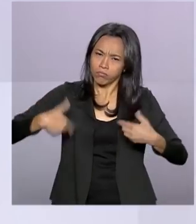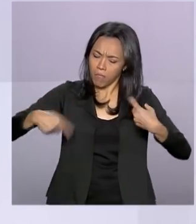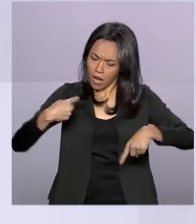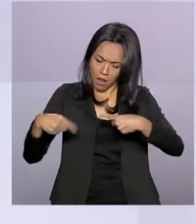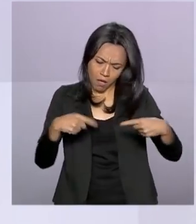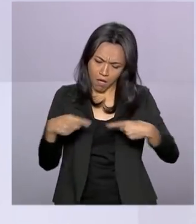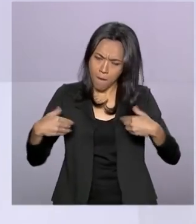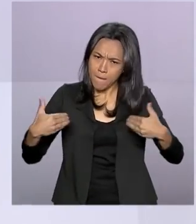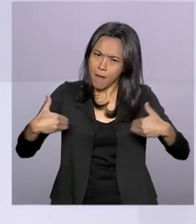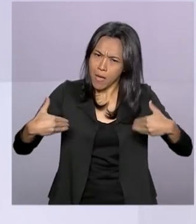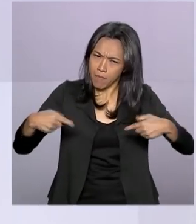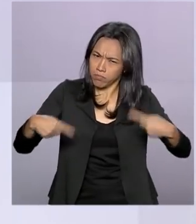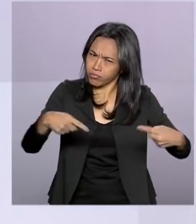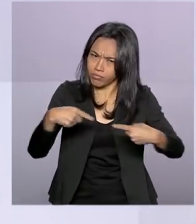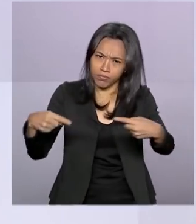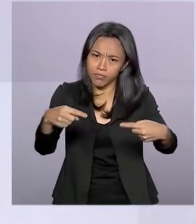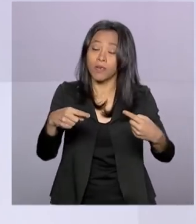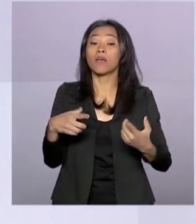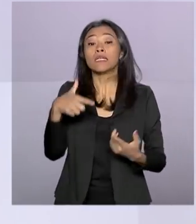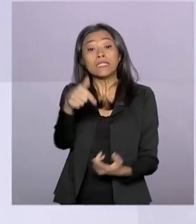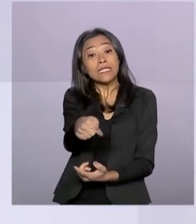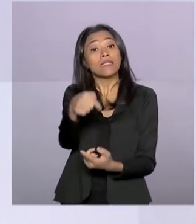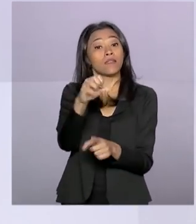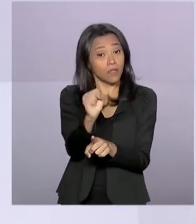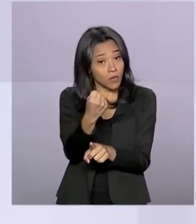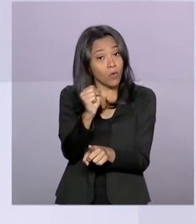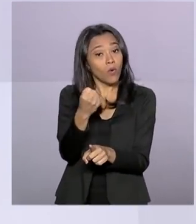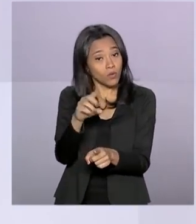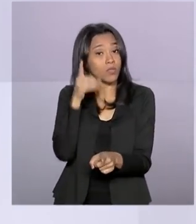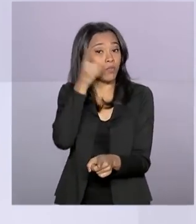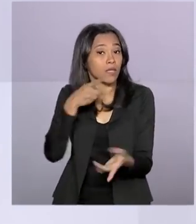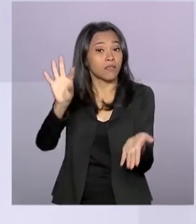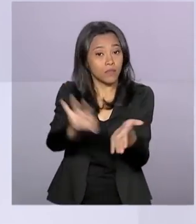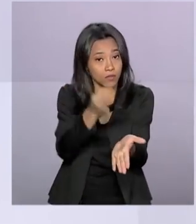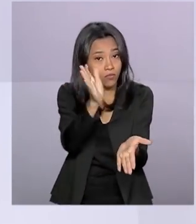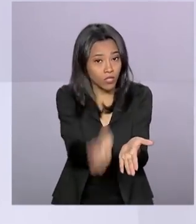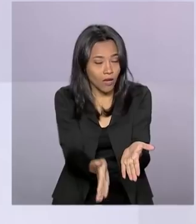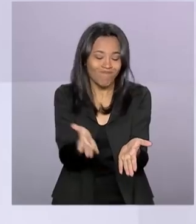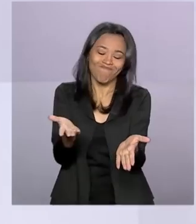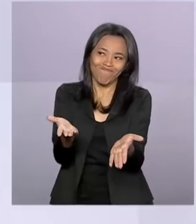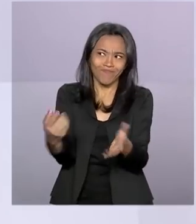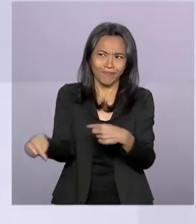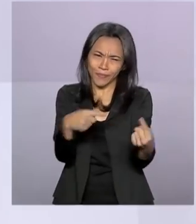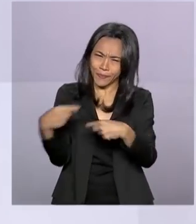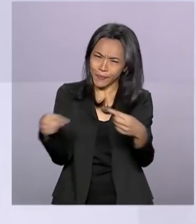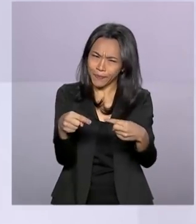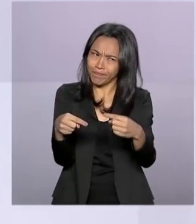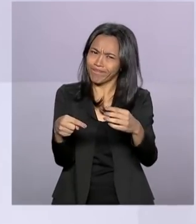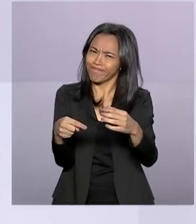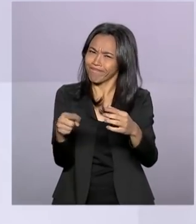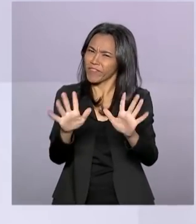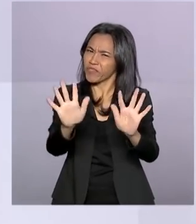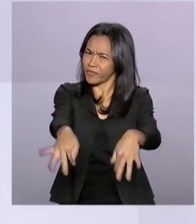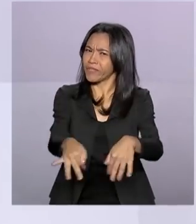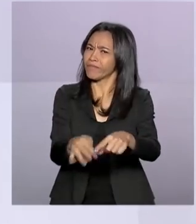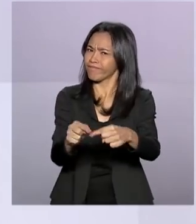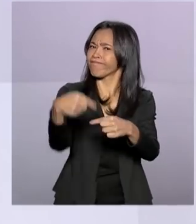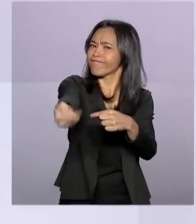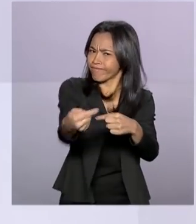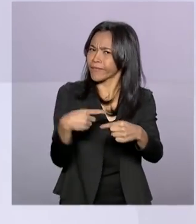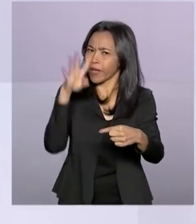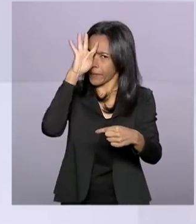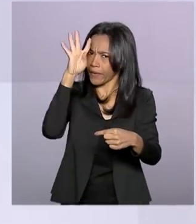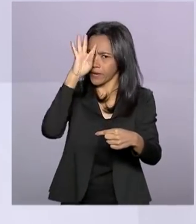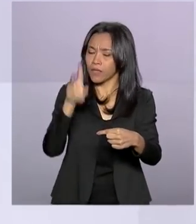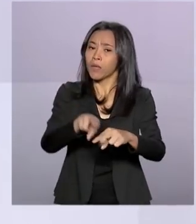debate. Com esse número de 78 deputados inscritos, a discussão deve ser encerrada somente na quarta-feira. Com isso, o